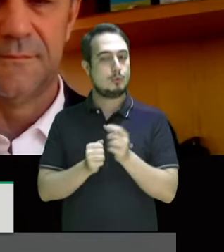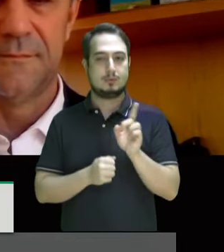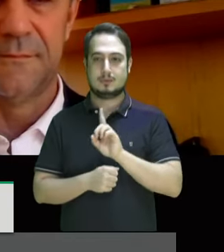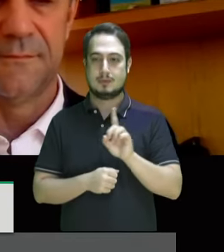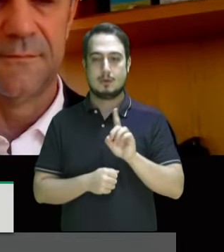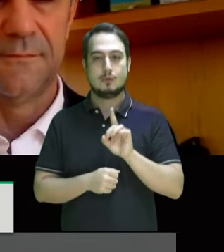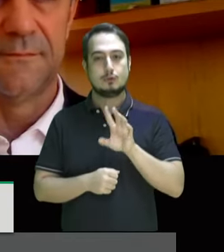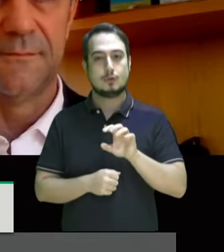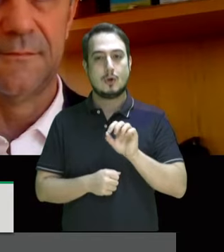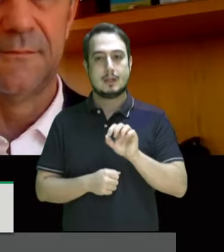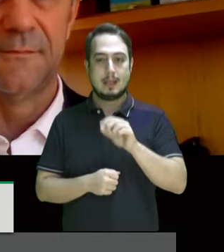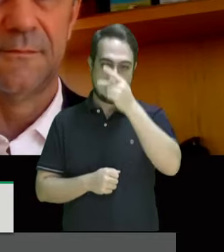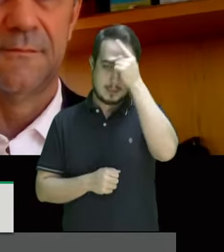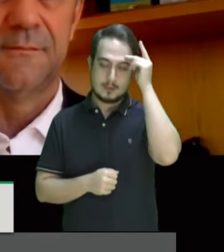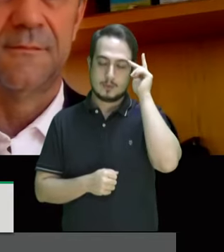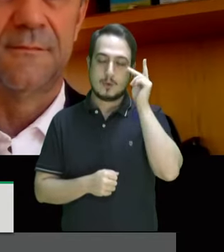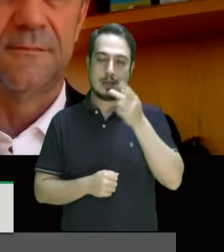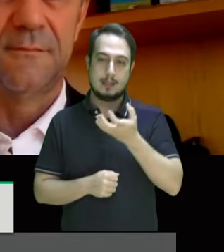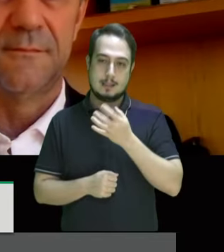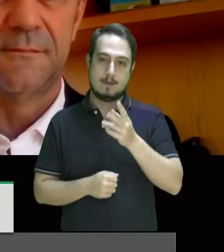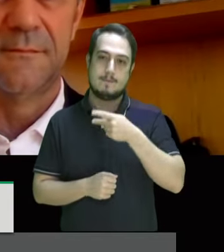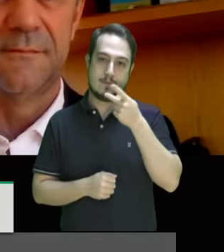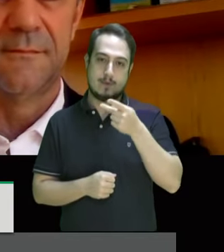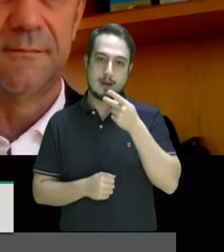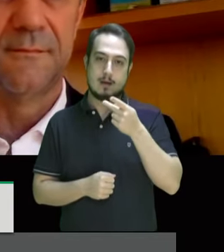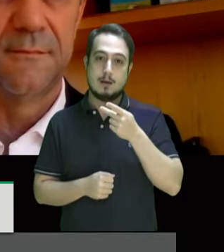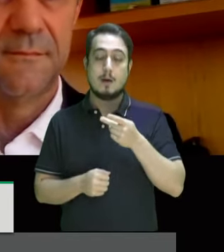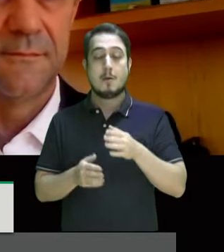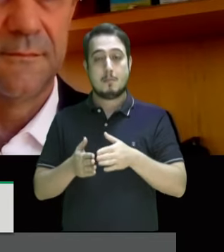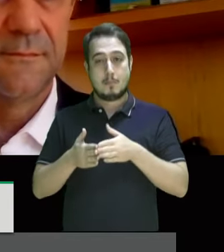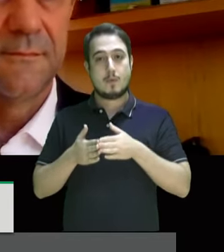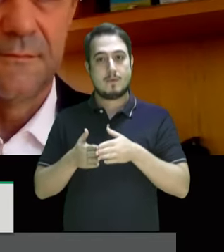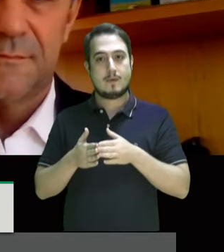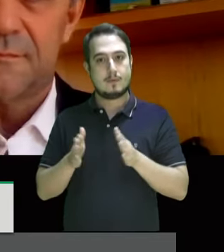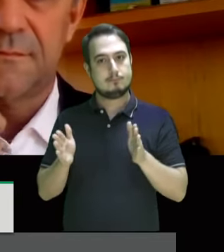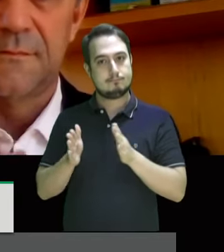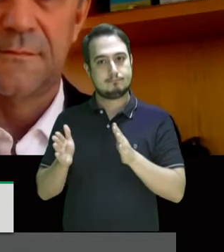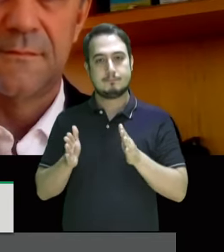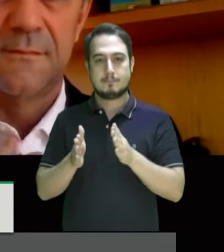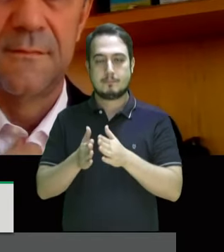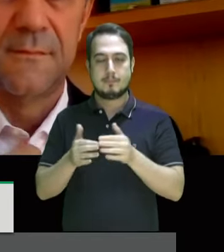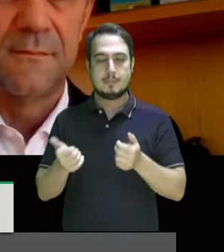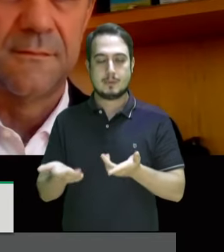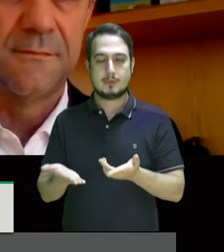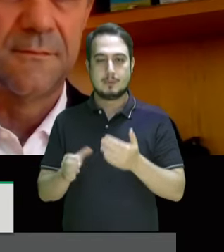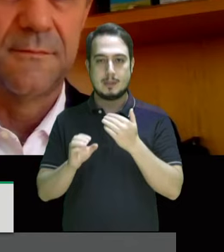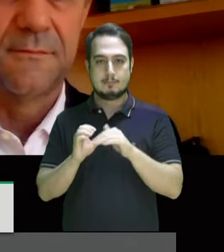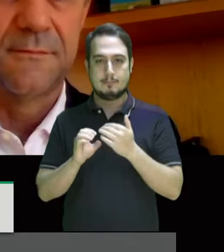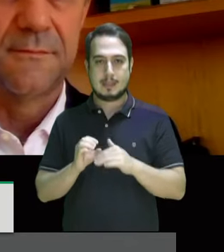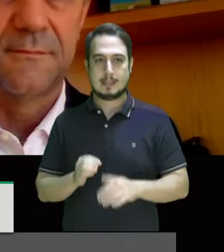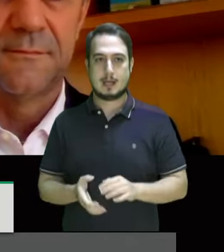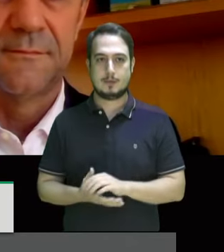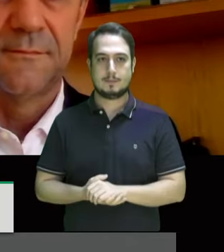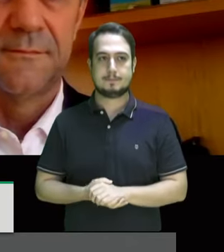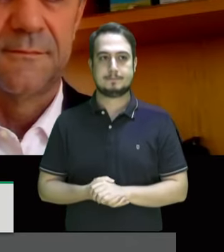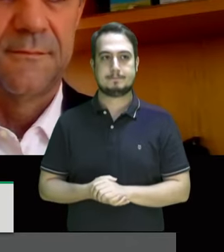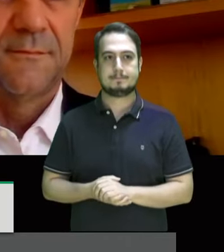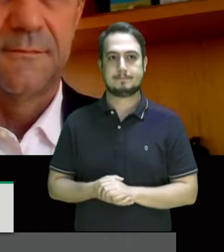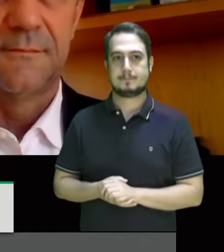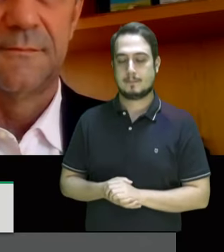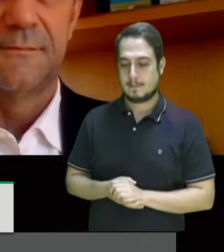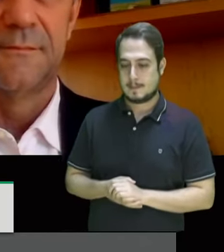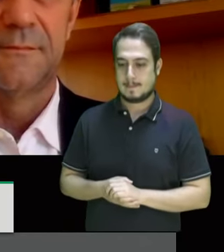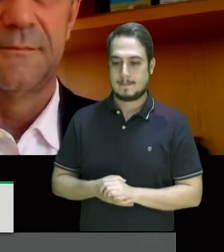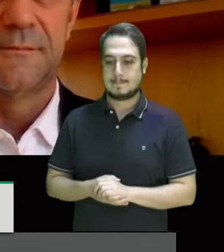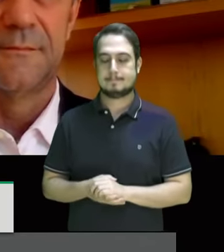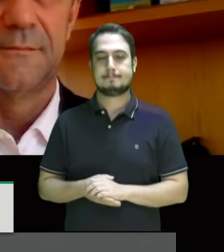ok? porque são muitos expositores então fica franqueada se alguém quiser pode pedir pelo chat então com a palavra